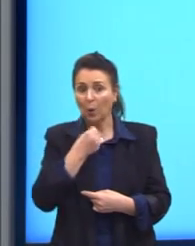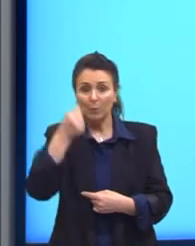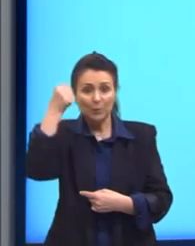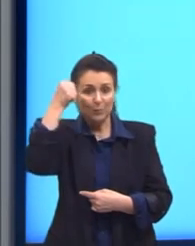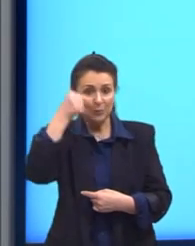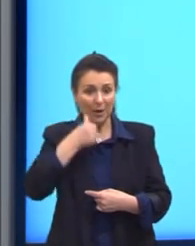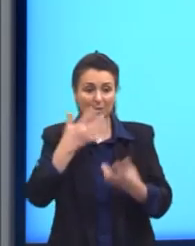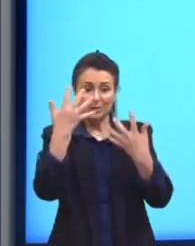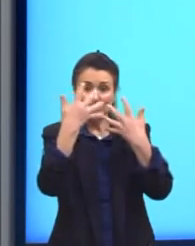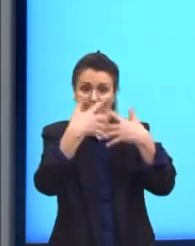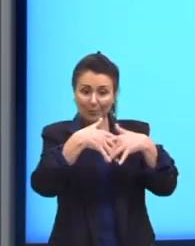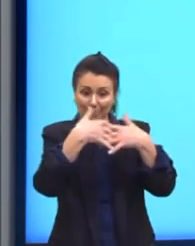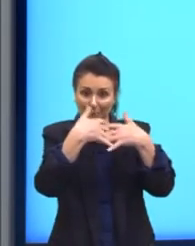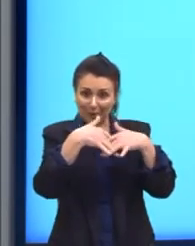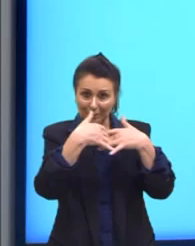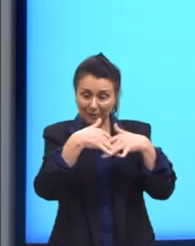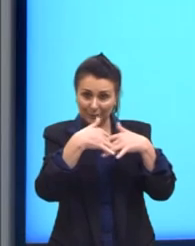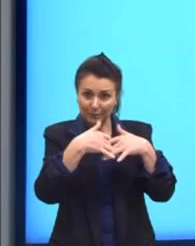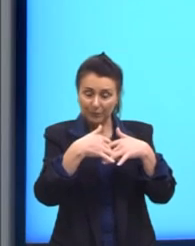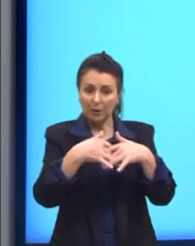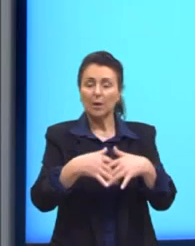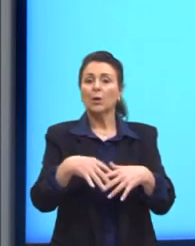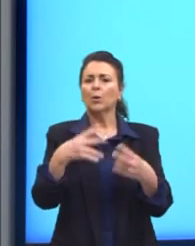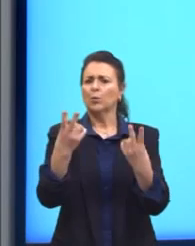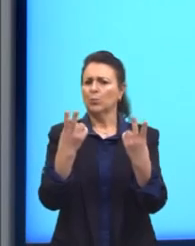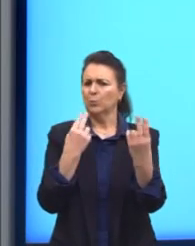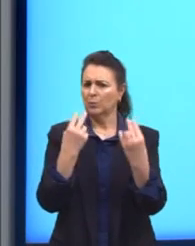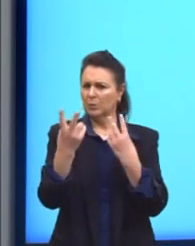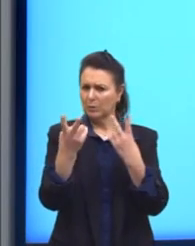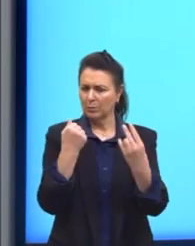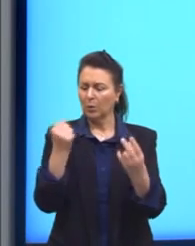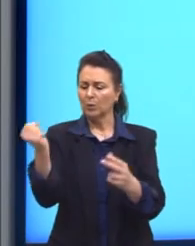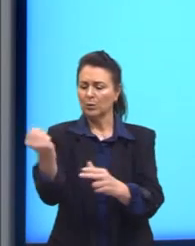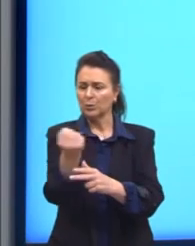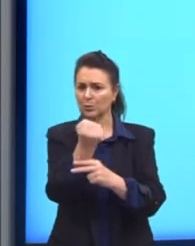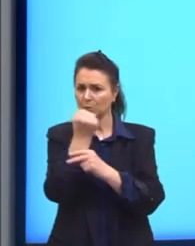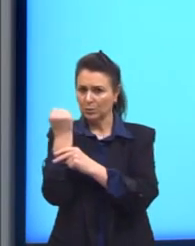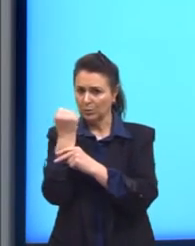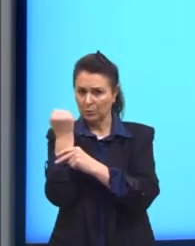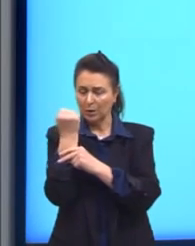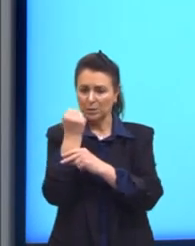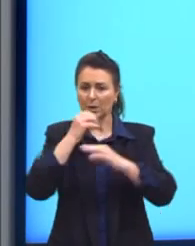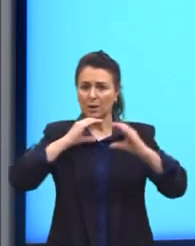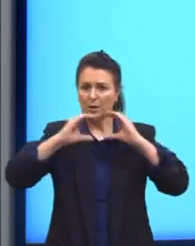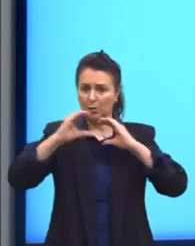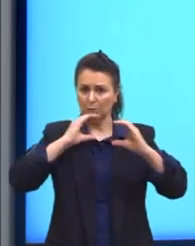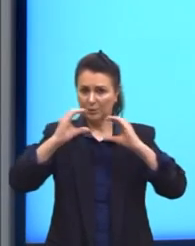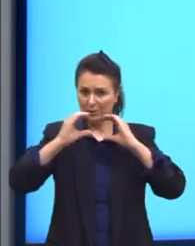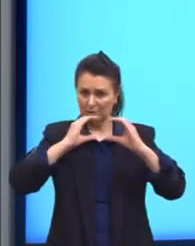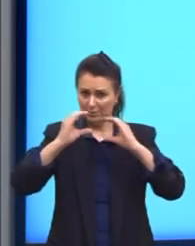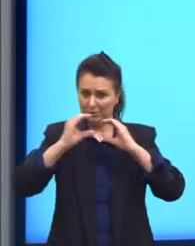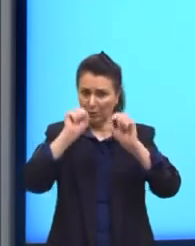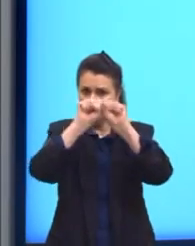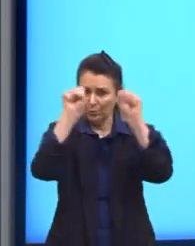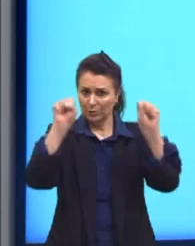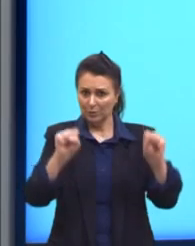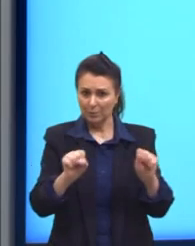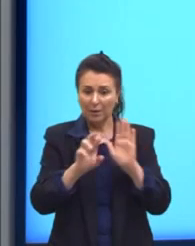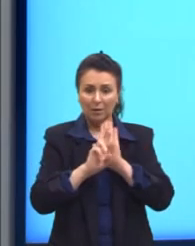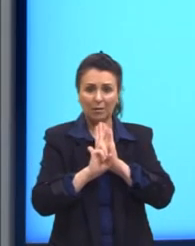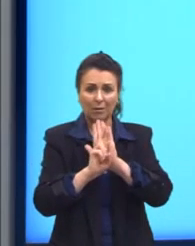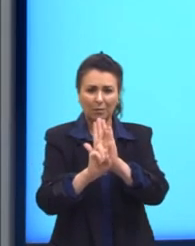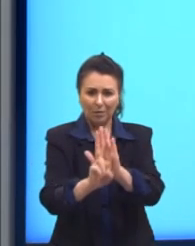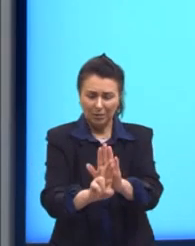sistemas financeiros, de transporte, de segurança e de comunicação interpessoal, representados pelos